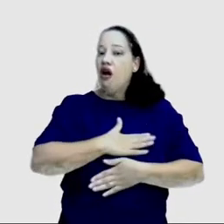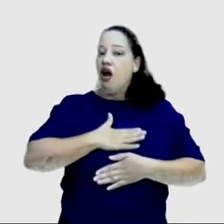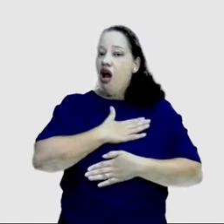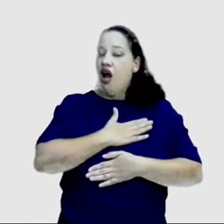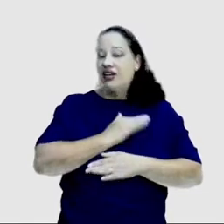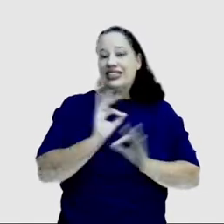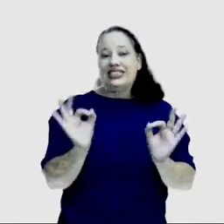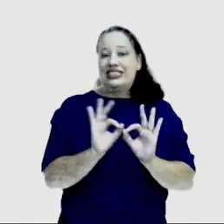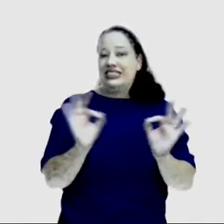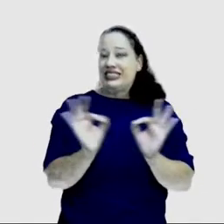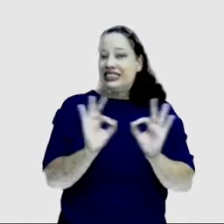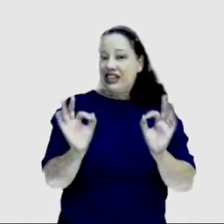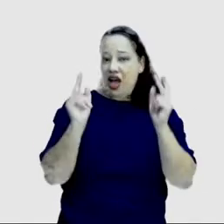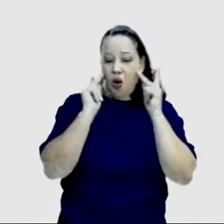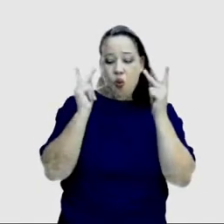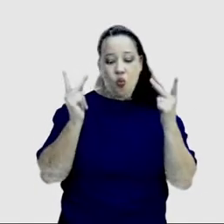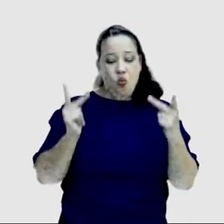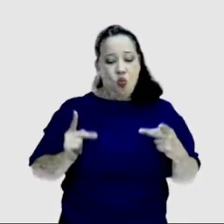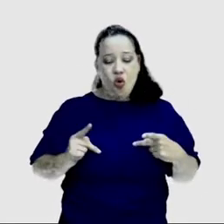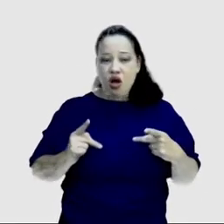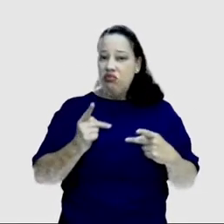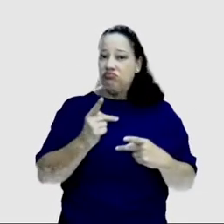tratamento humano devido.